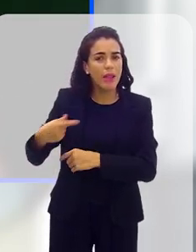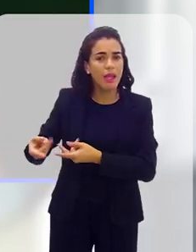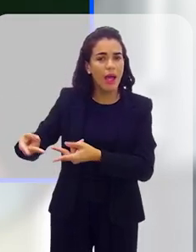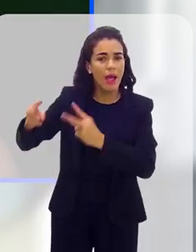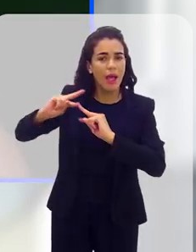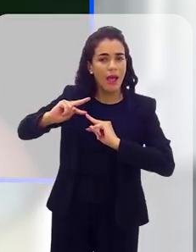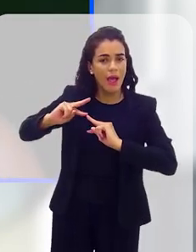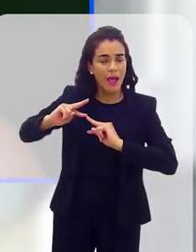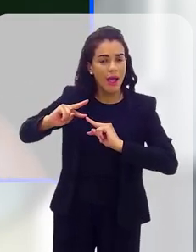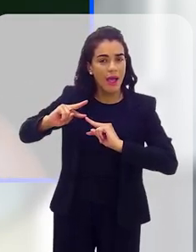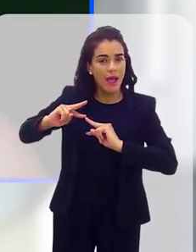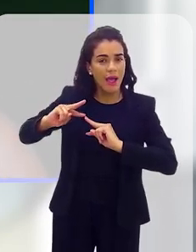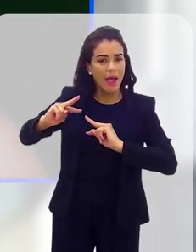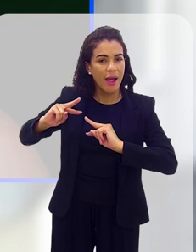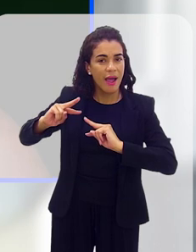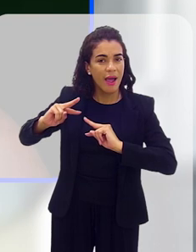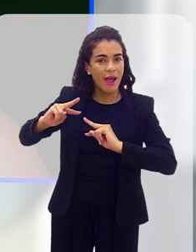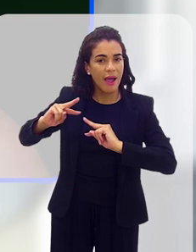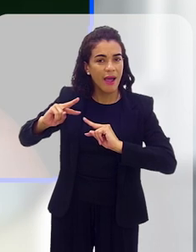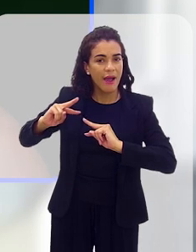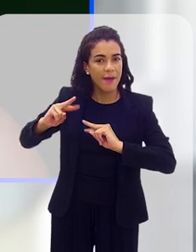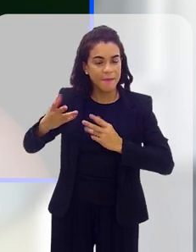ela está repassando para mim, sim,